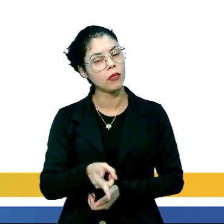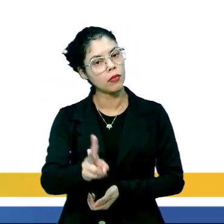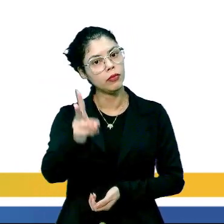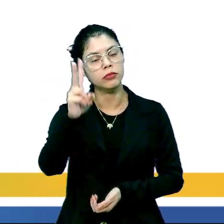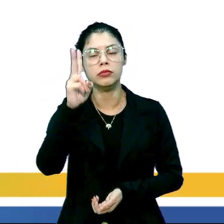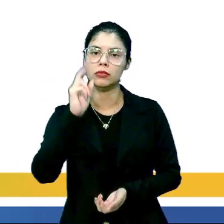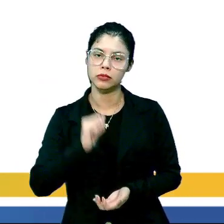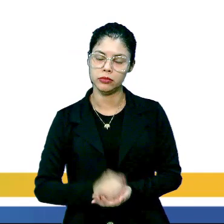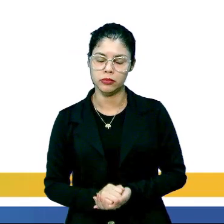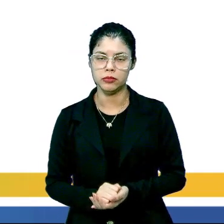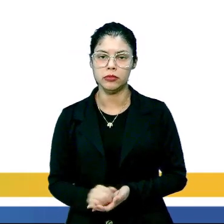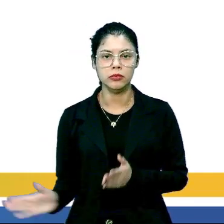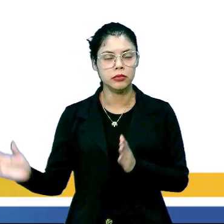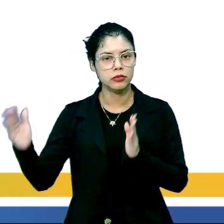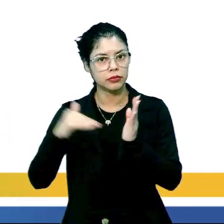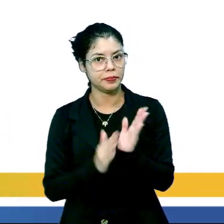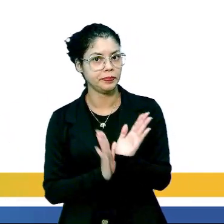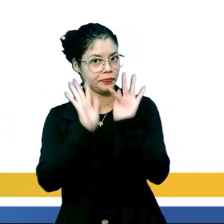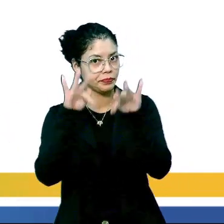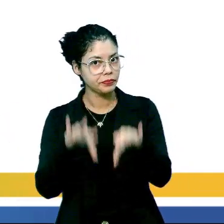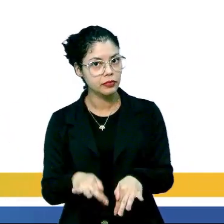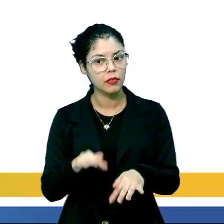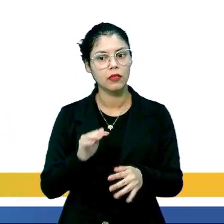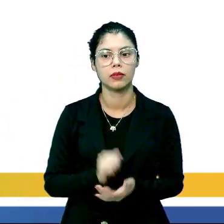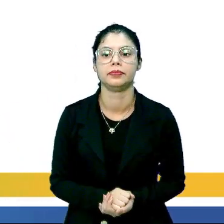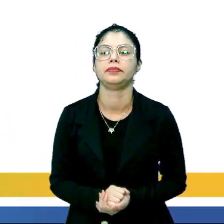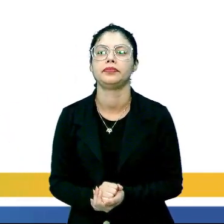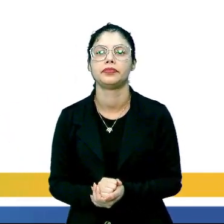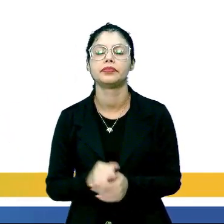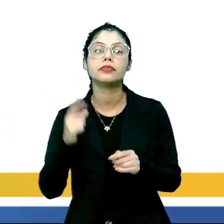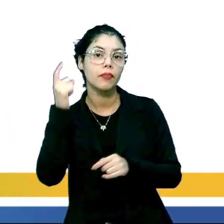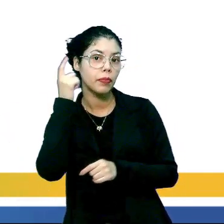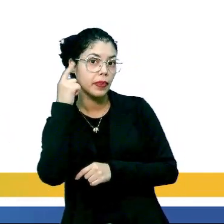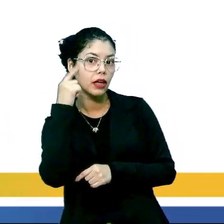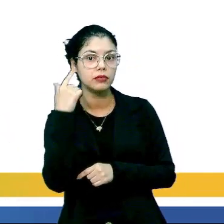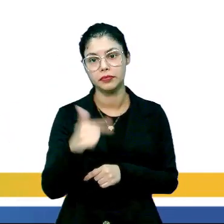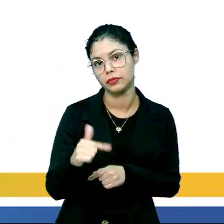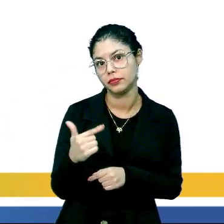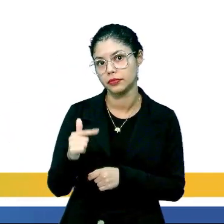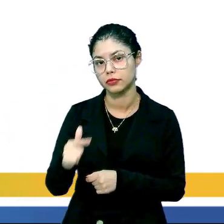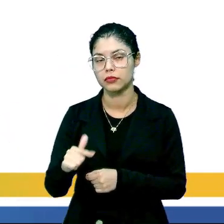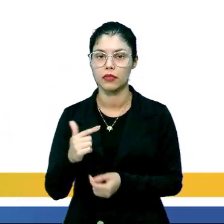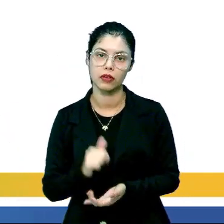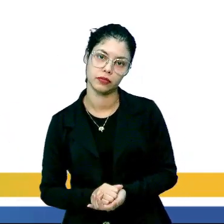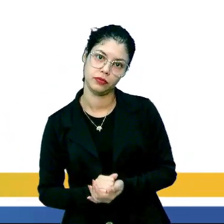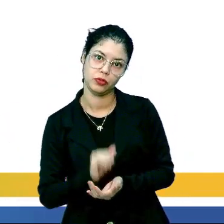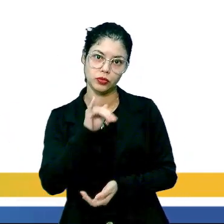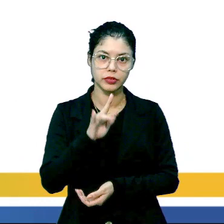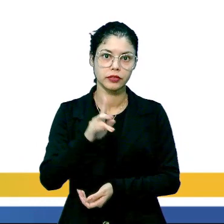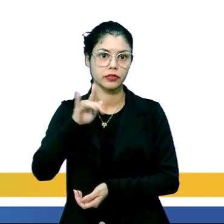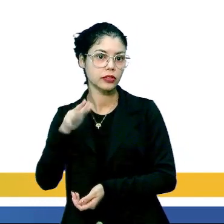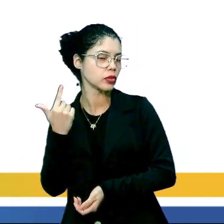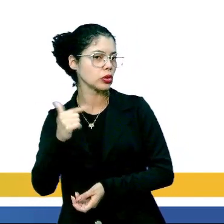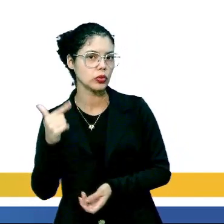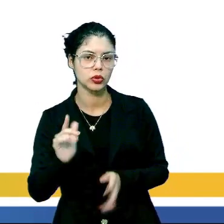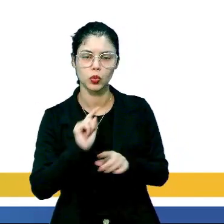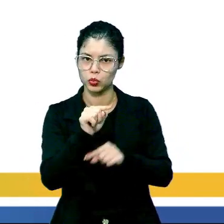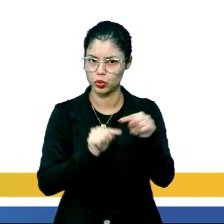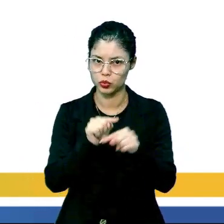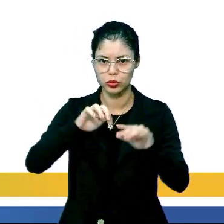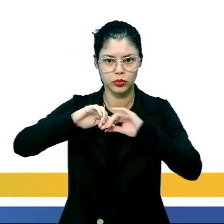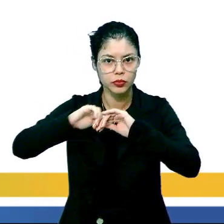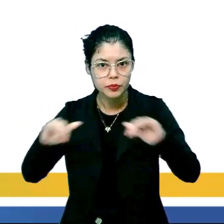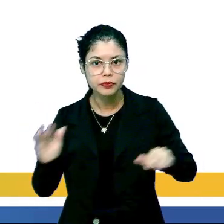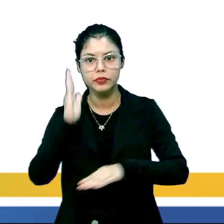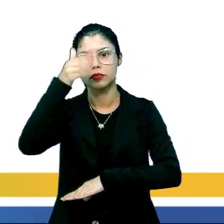sobre 32, até o infinito. Por quê? Se nós pensarmos, eu não tenho um infinito, não há uma divisão,